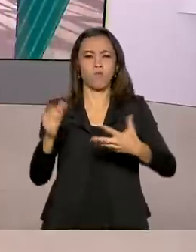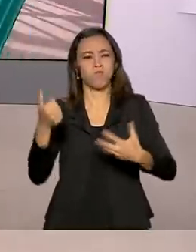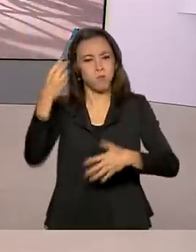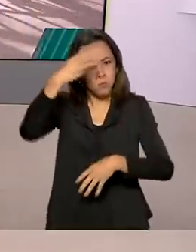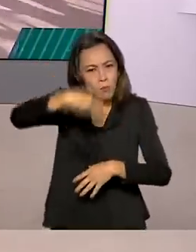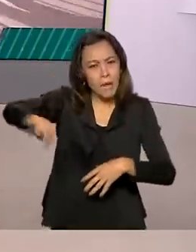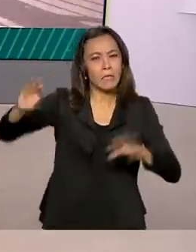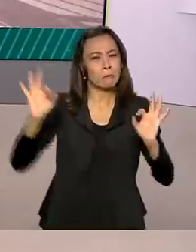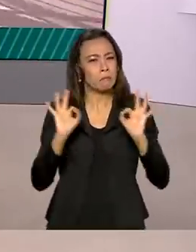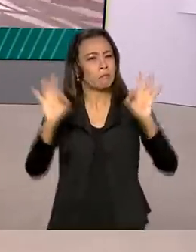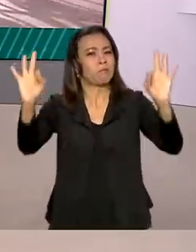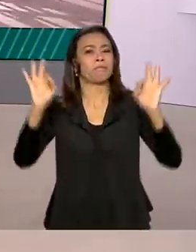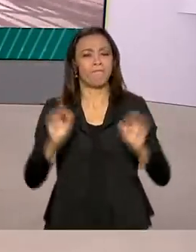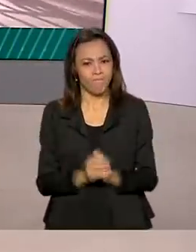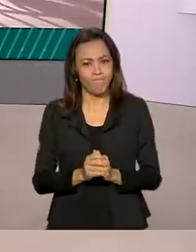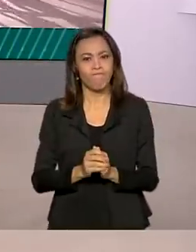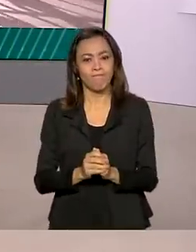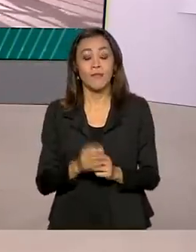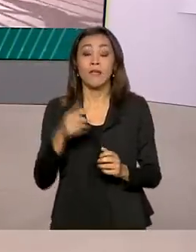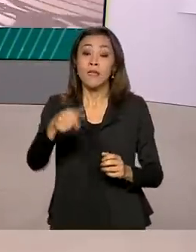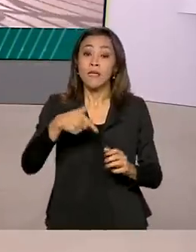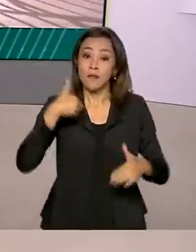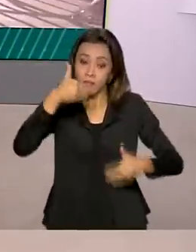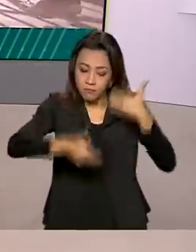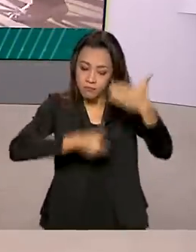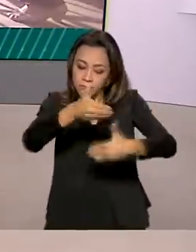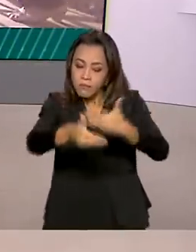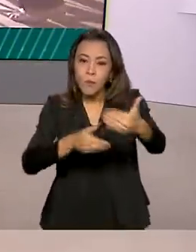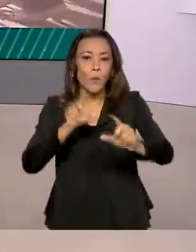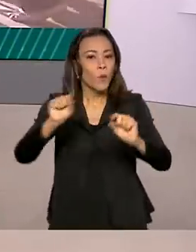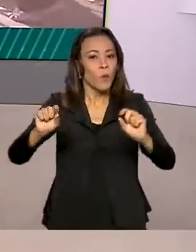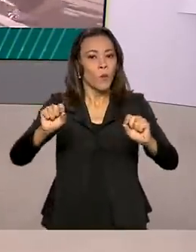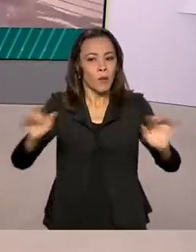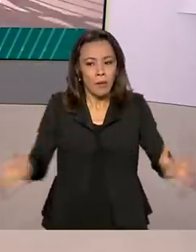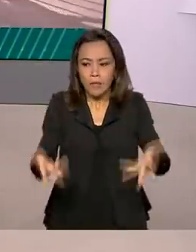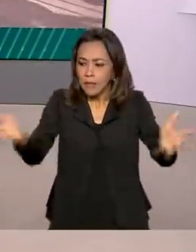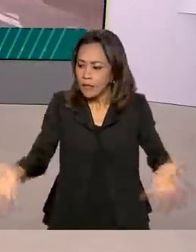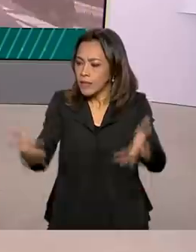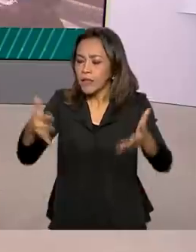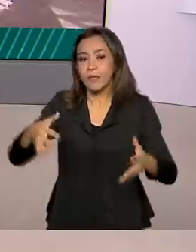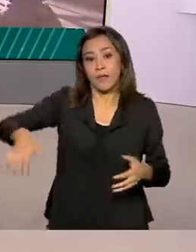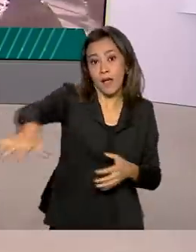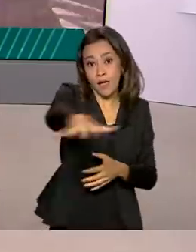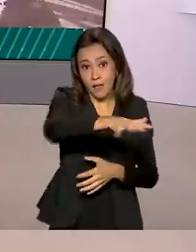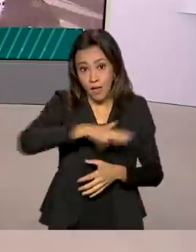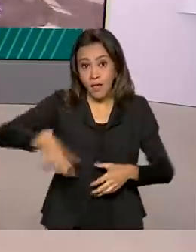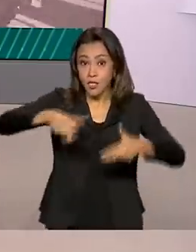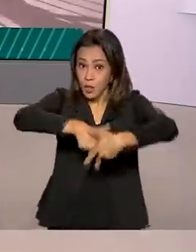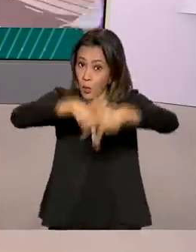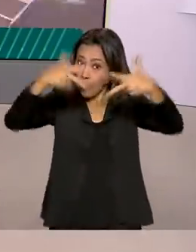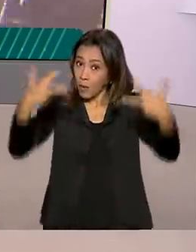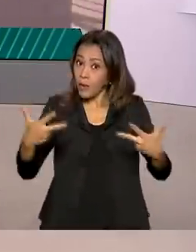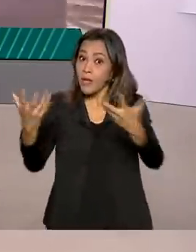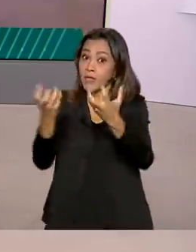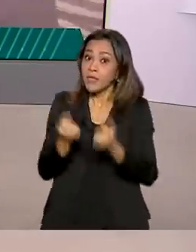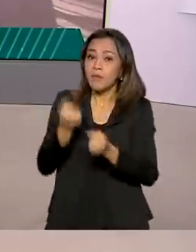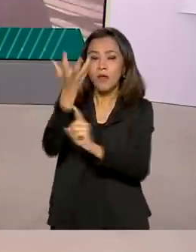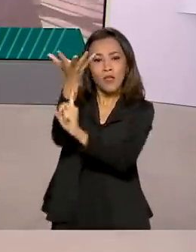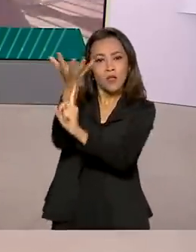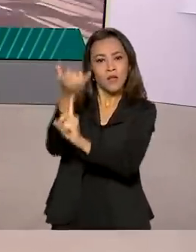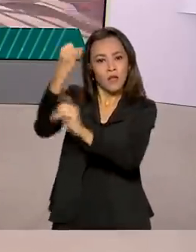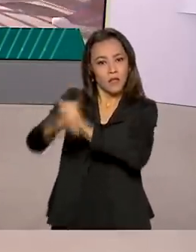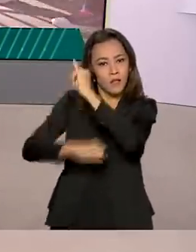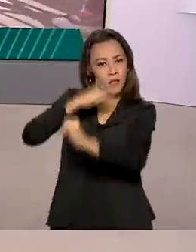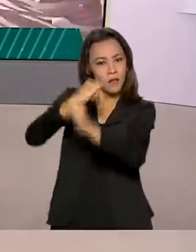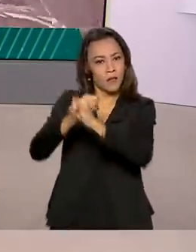foguetes e satélites. E para desenvolver ainda mais a região, comunidades quilombolas receberam pontos de internet e uma